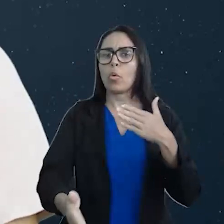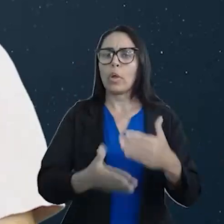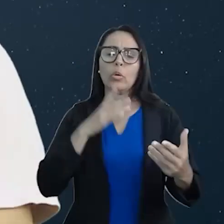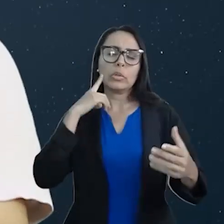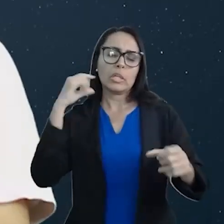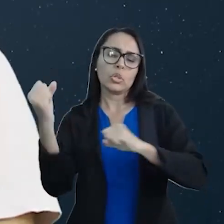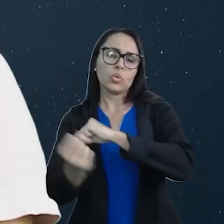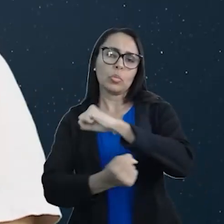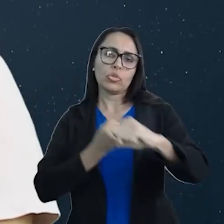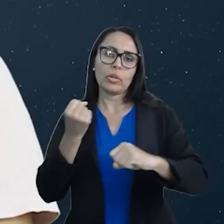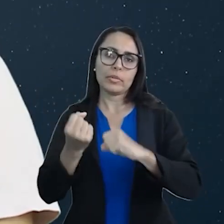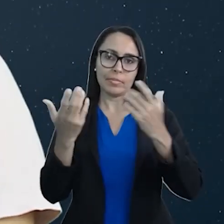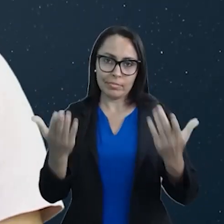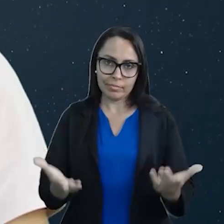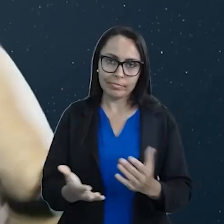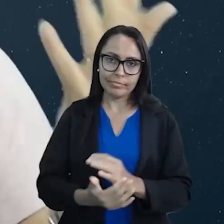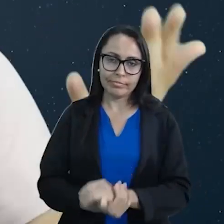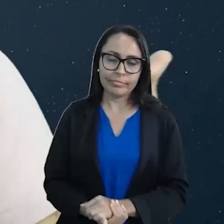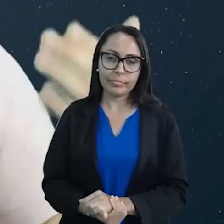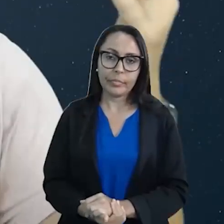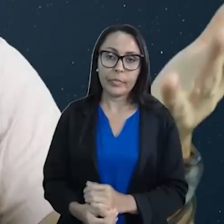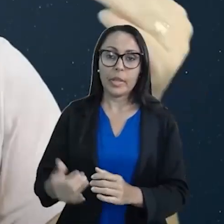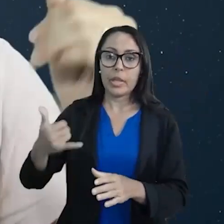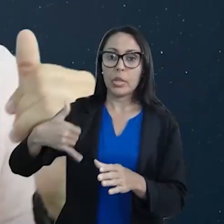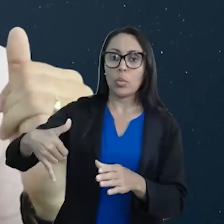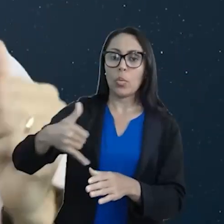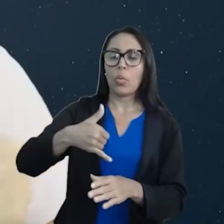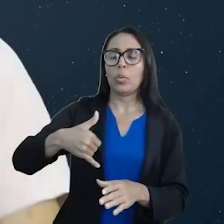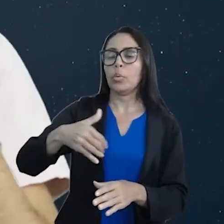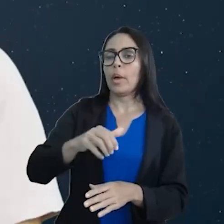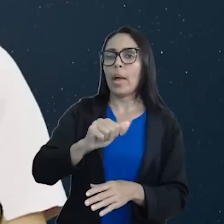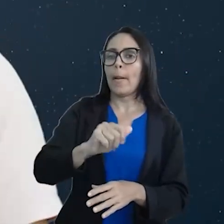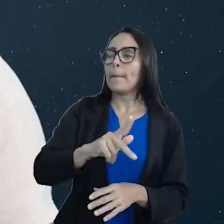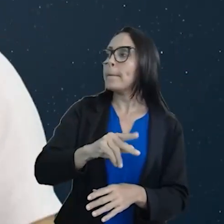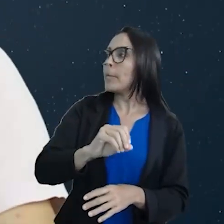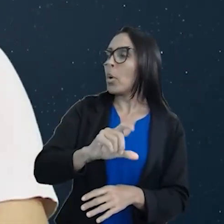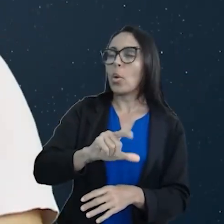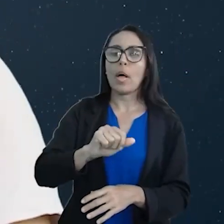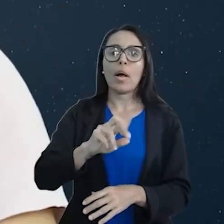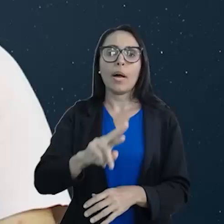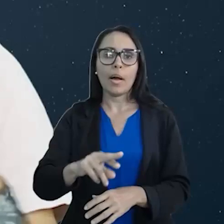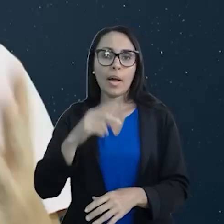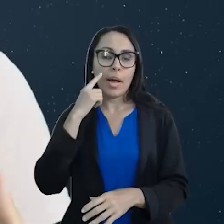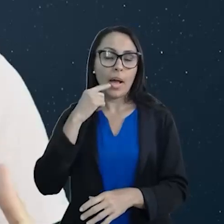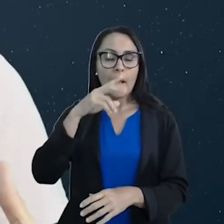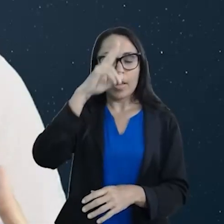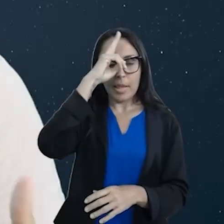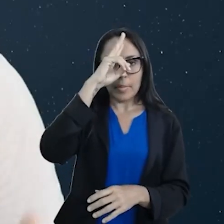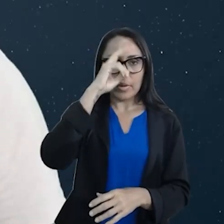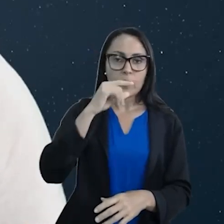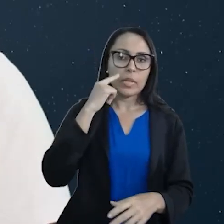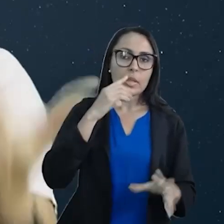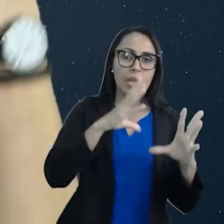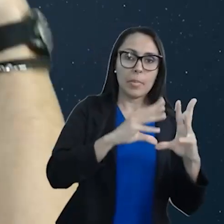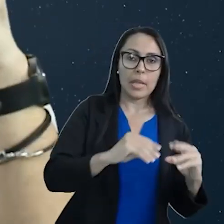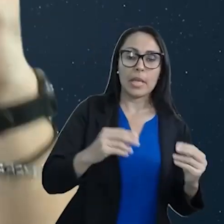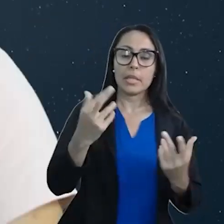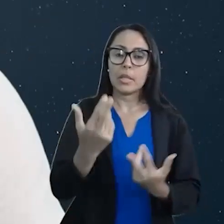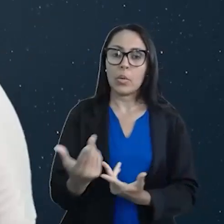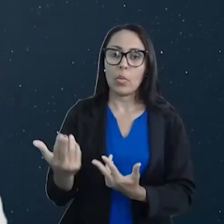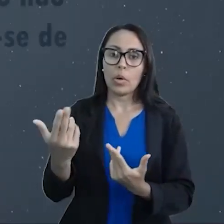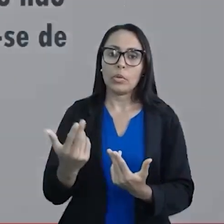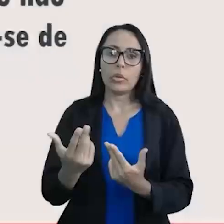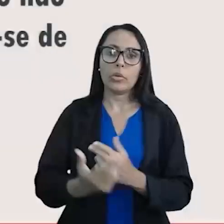A água é polar. E o óleo é apolar. Lembra que eu falei que semelhante dissolve semelhante? Tudo bem.